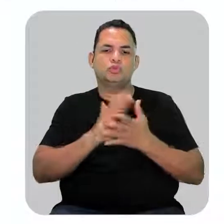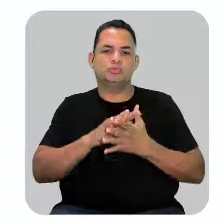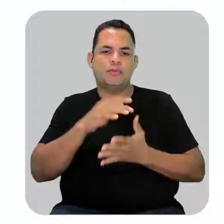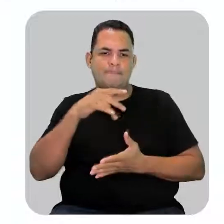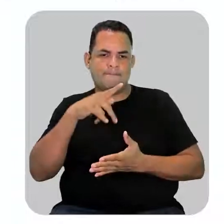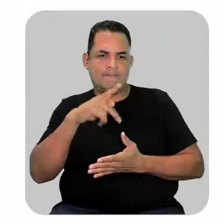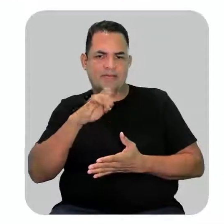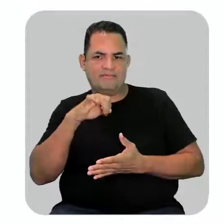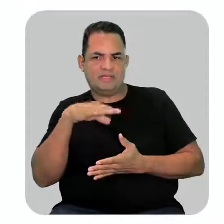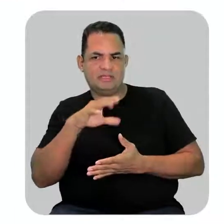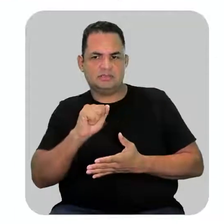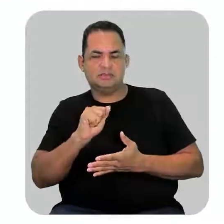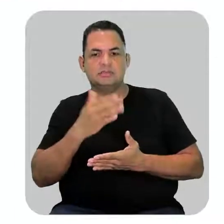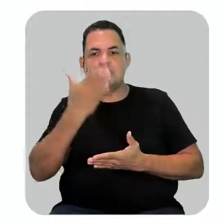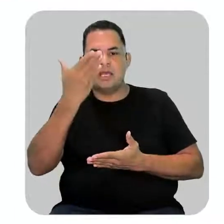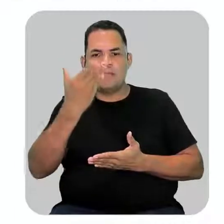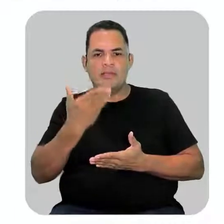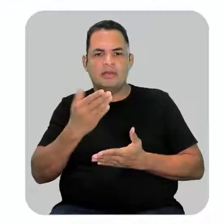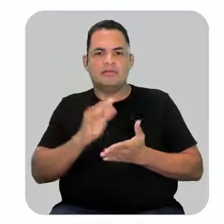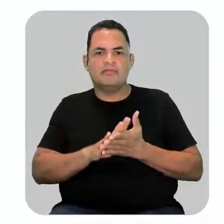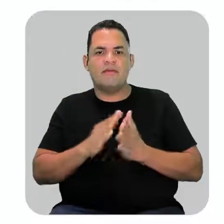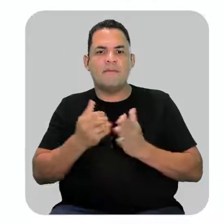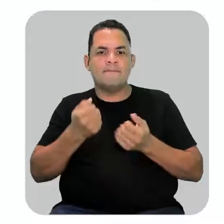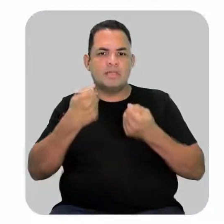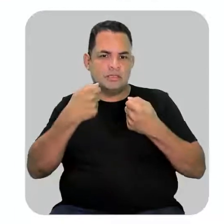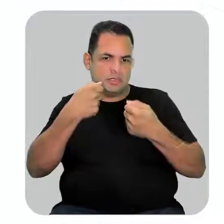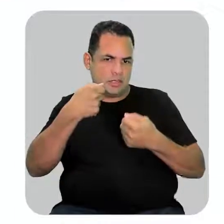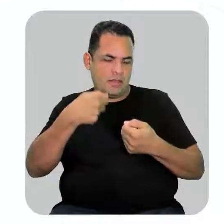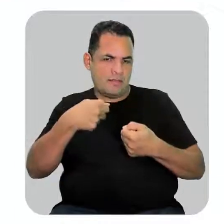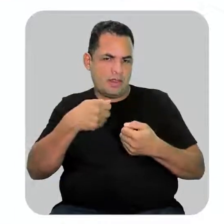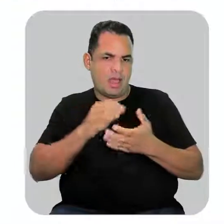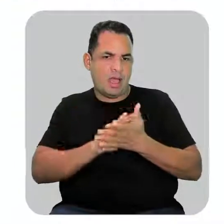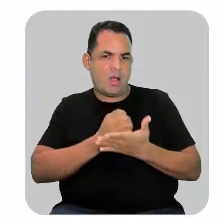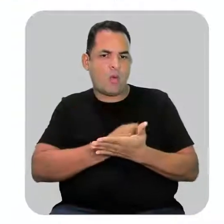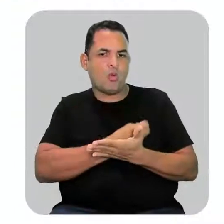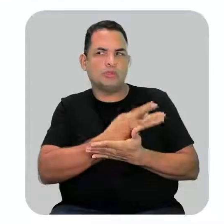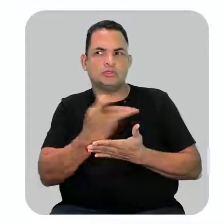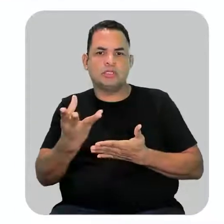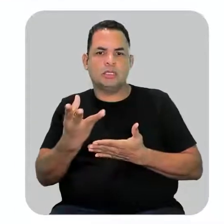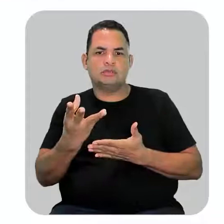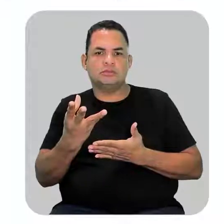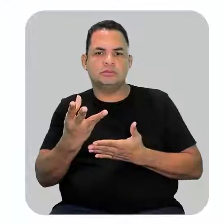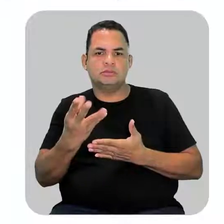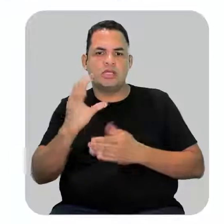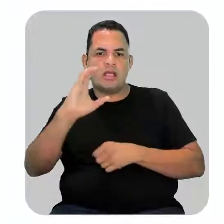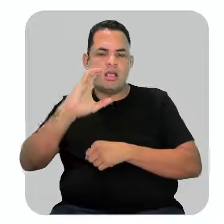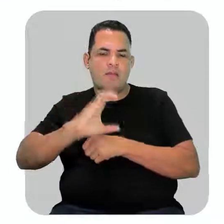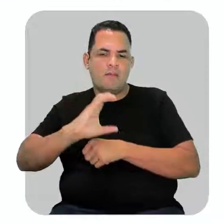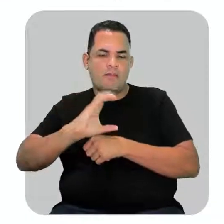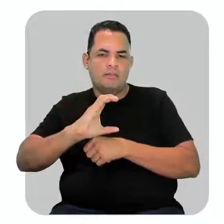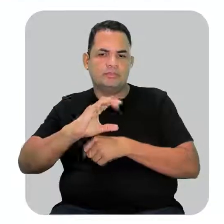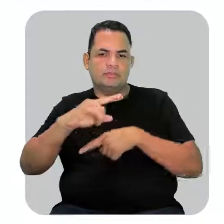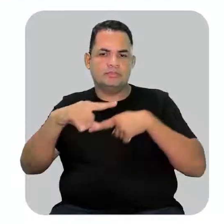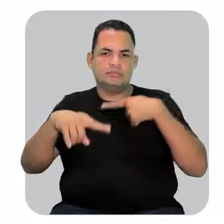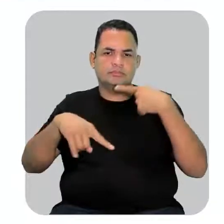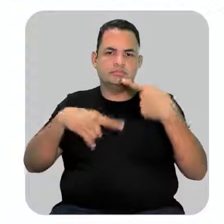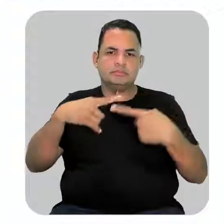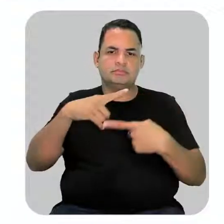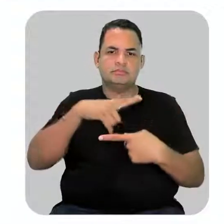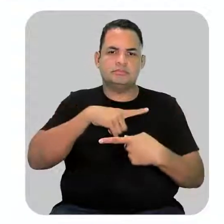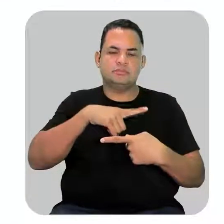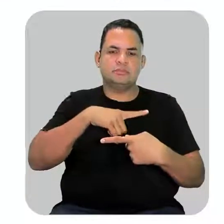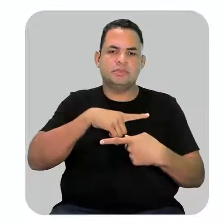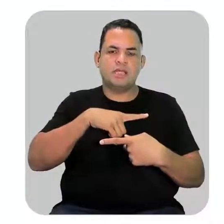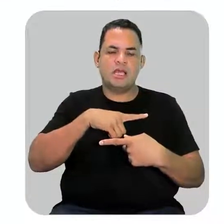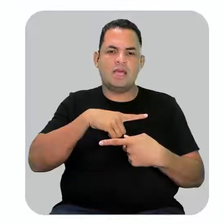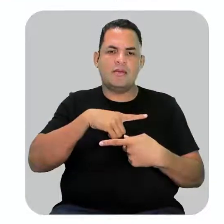que sempre vão determinar um número ou a quantidade de carbono. Depois, nós vamos terminar